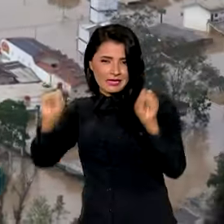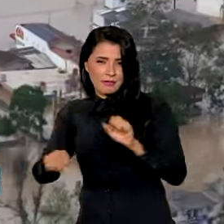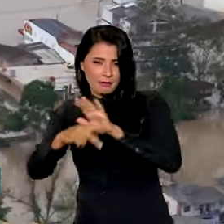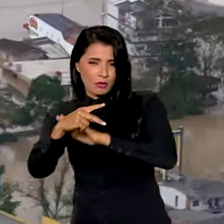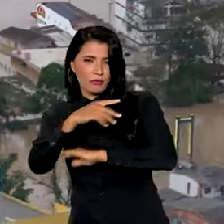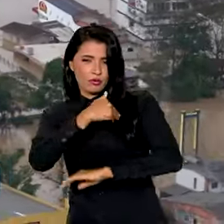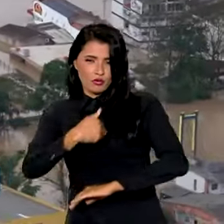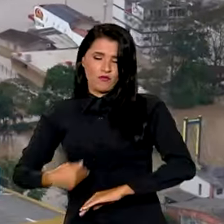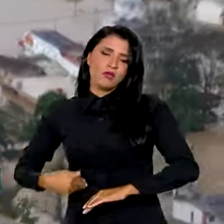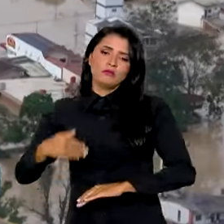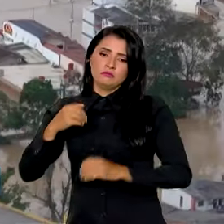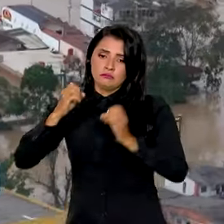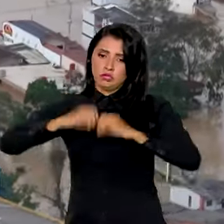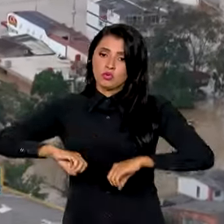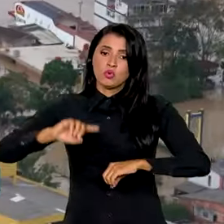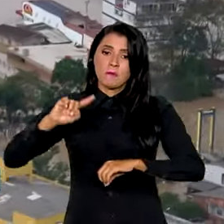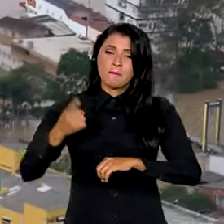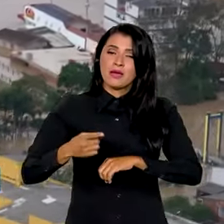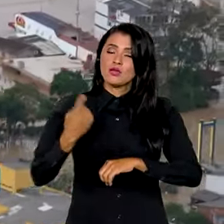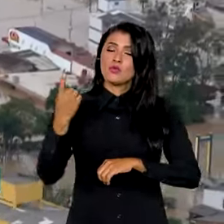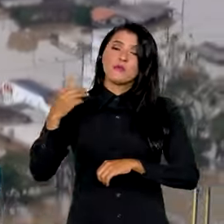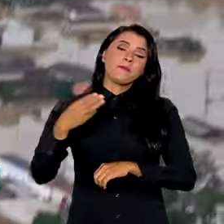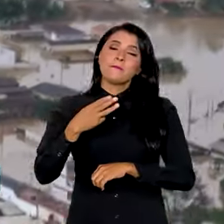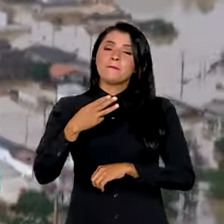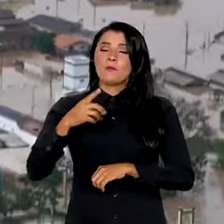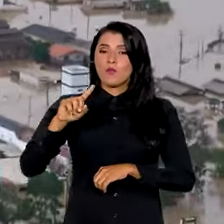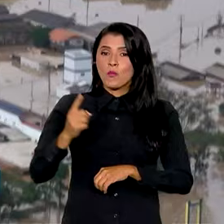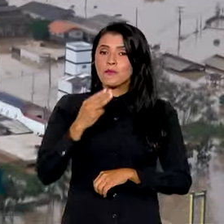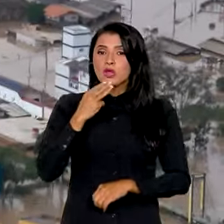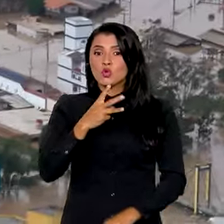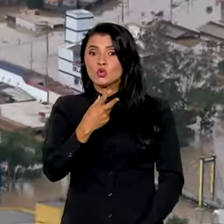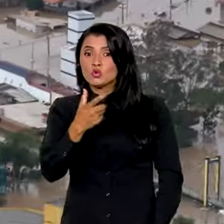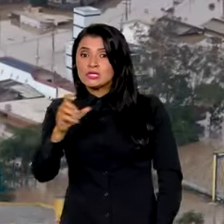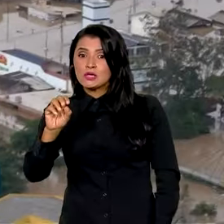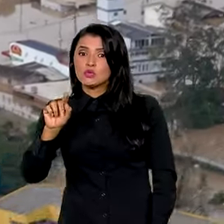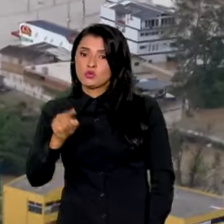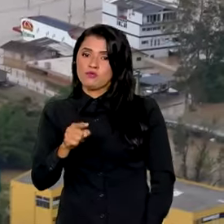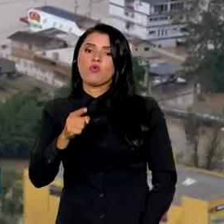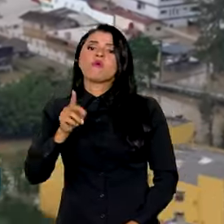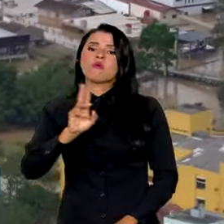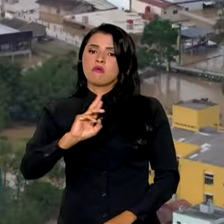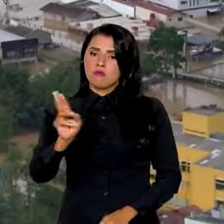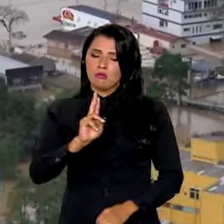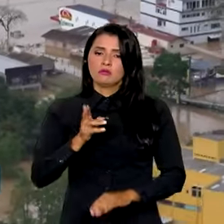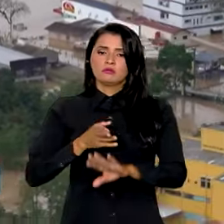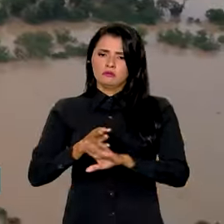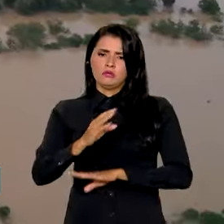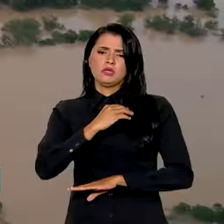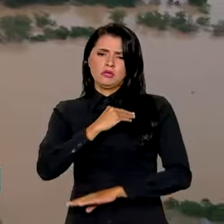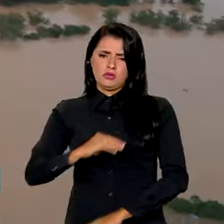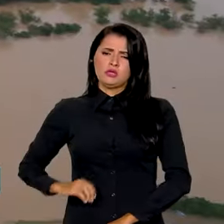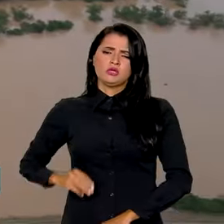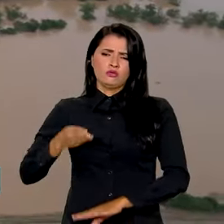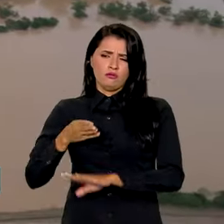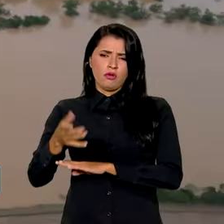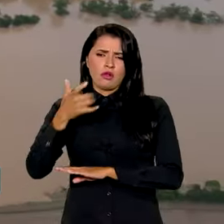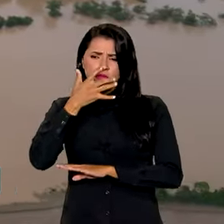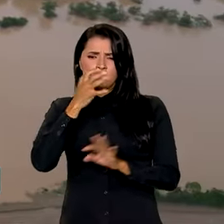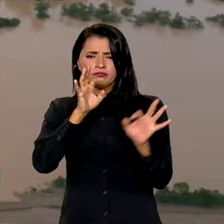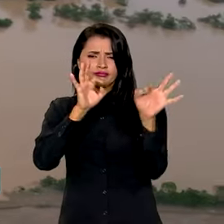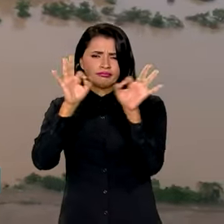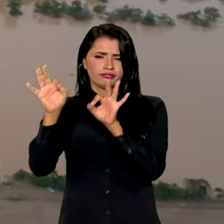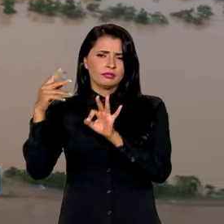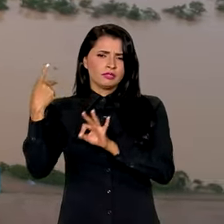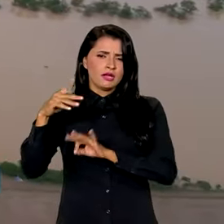bilhão e 200 milhões de reais. O ministro Padilha esteve na região afetada para acompanhar as